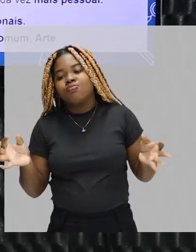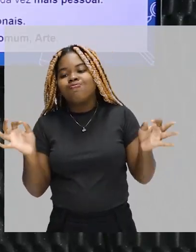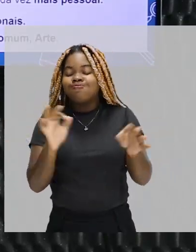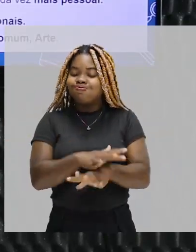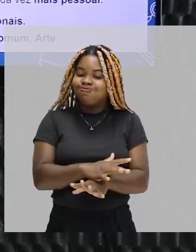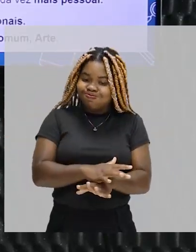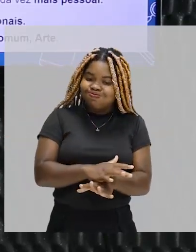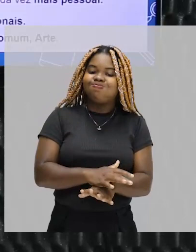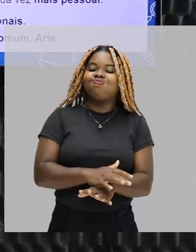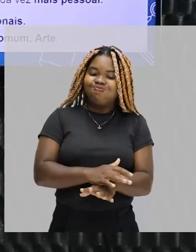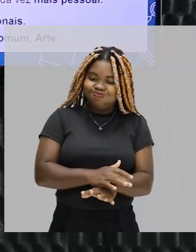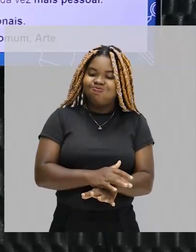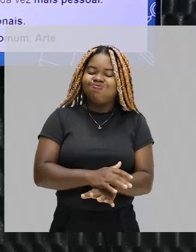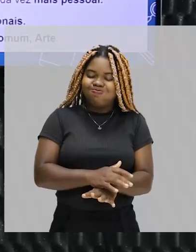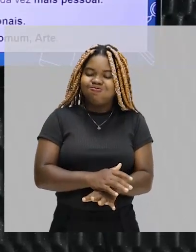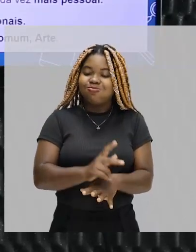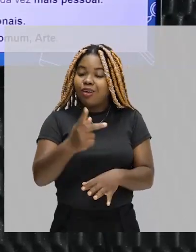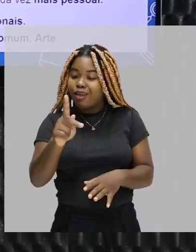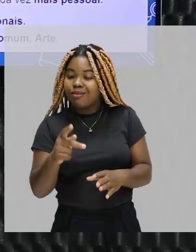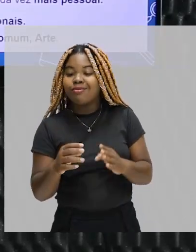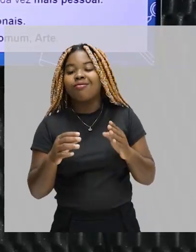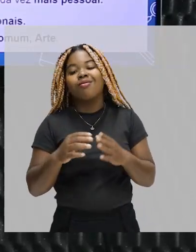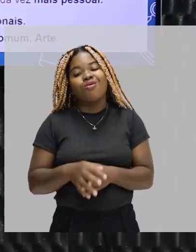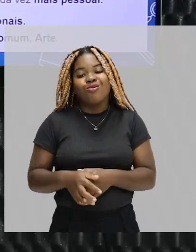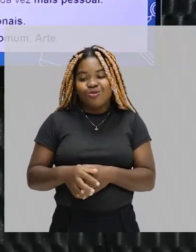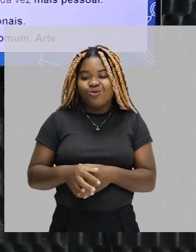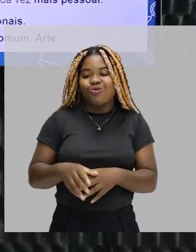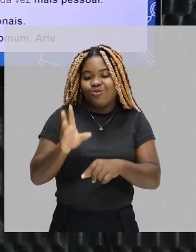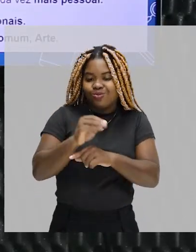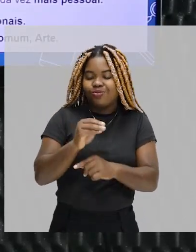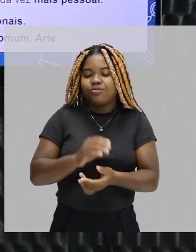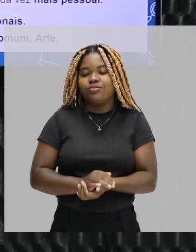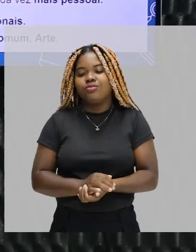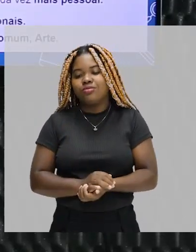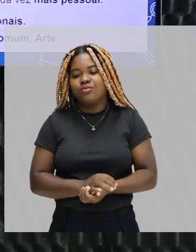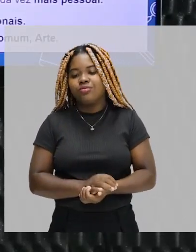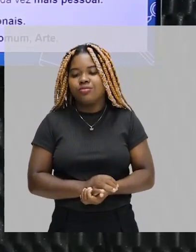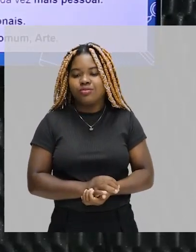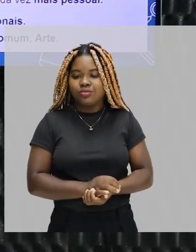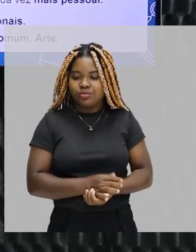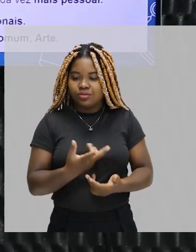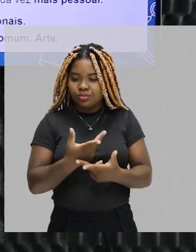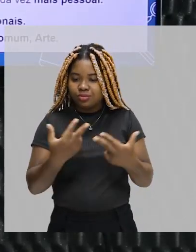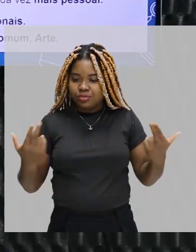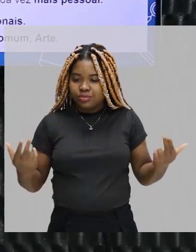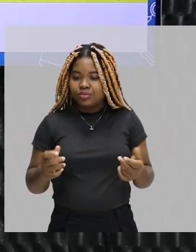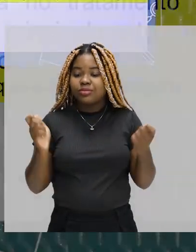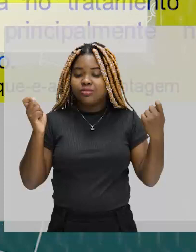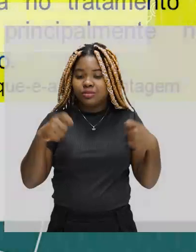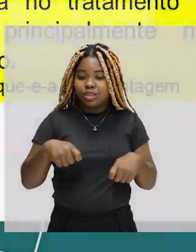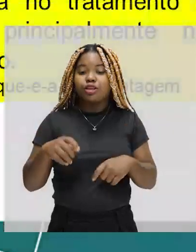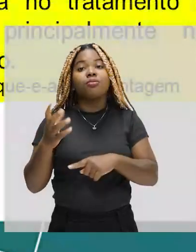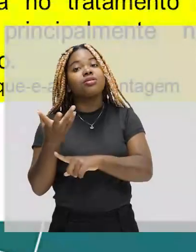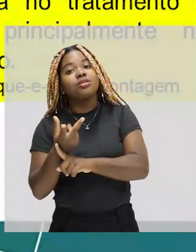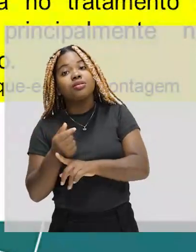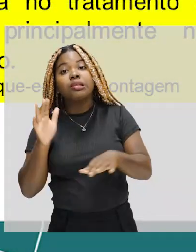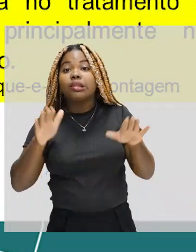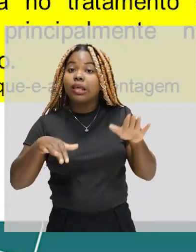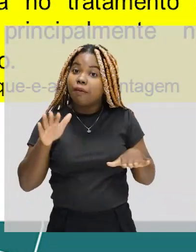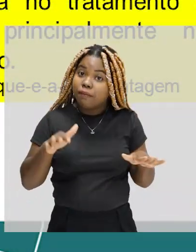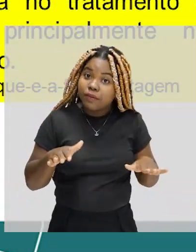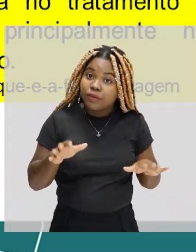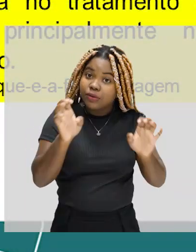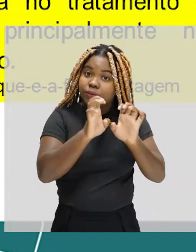projeta a tua fotografia. Fotografia, momento, imagem, objeto comum, pode ser arte, depende de como você